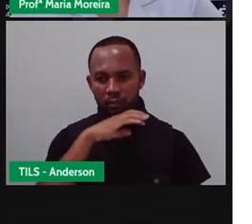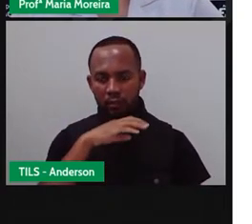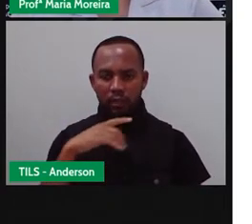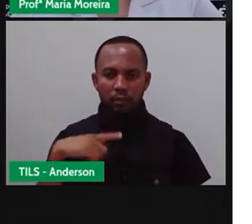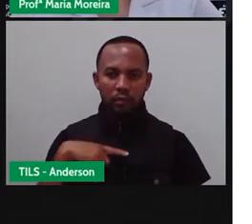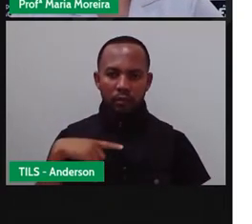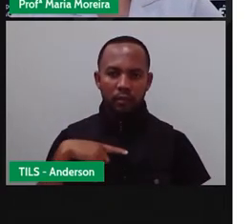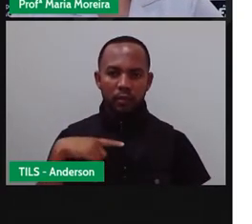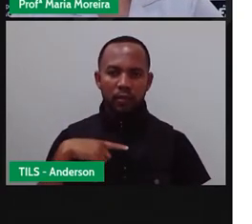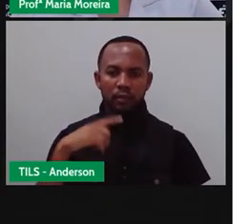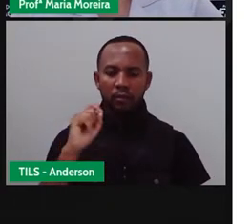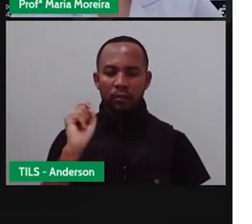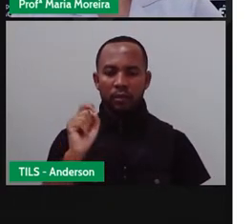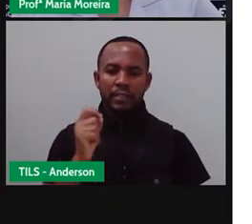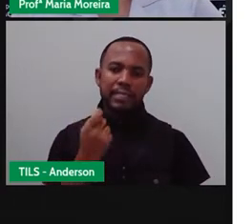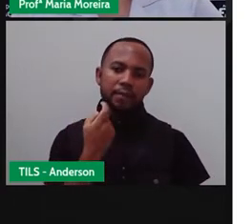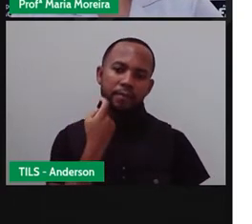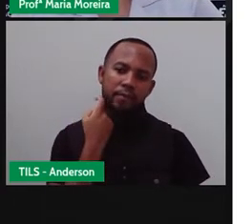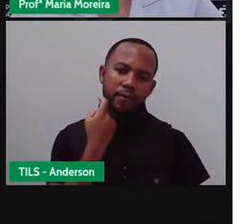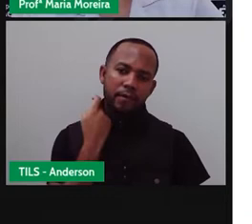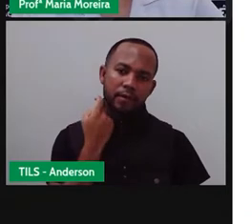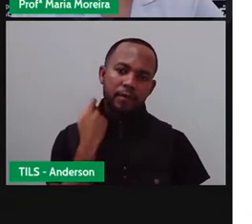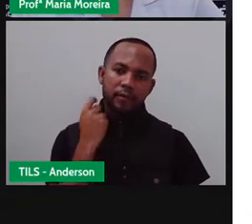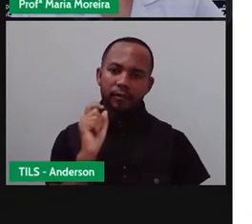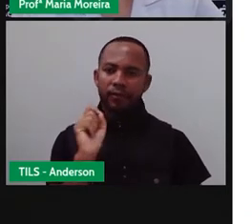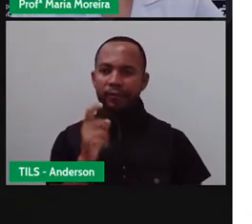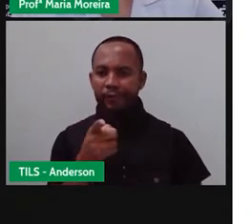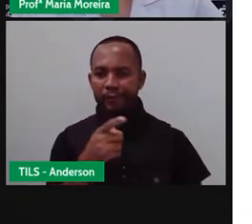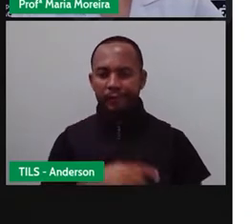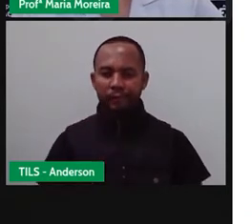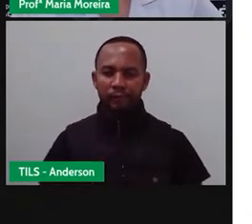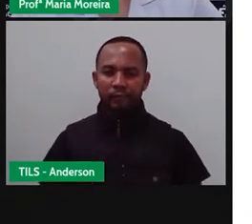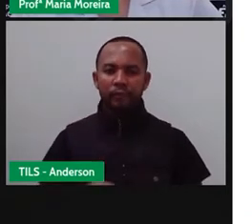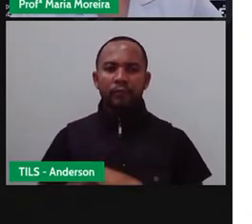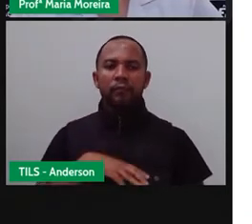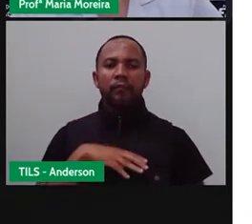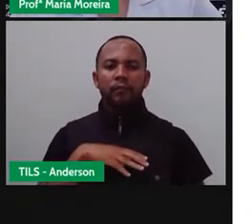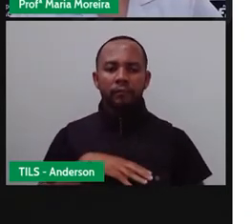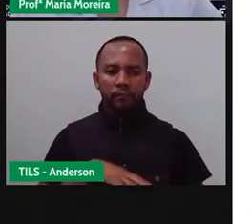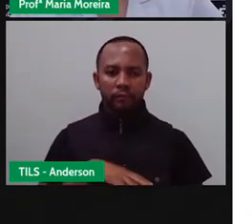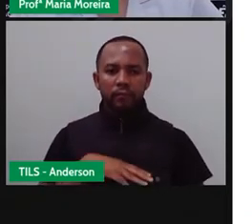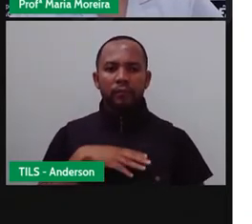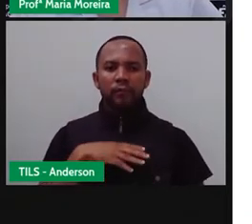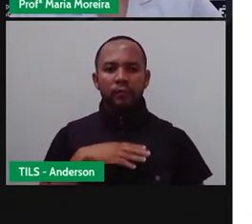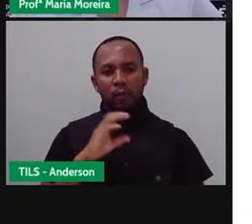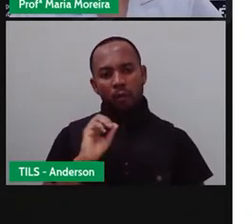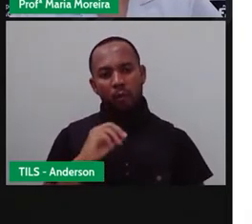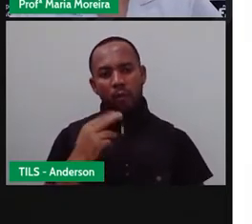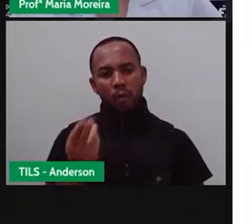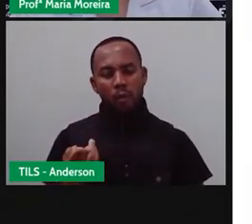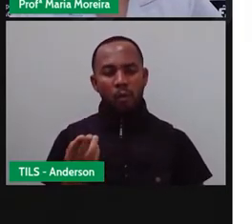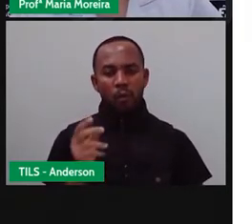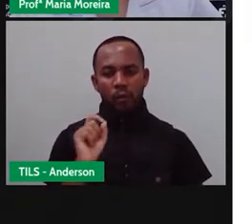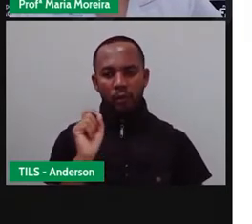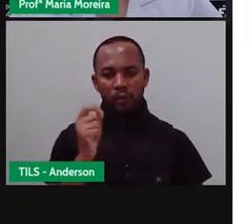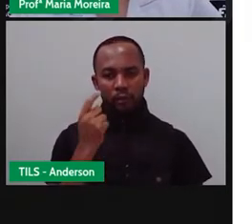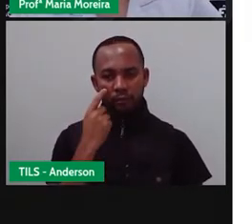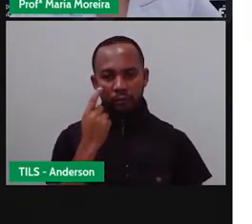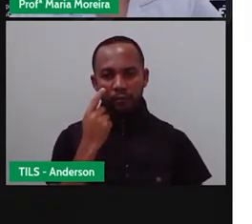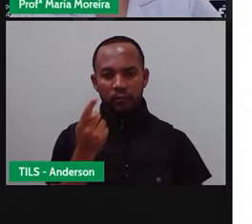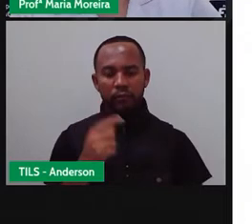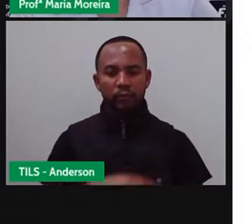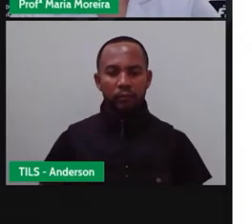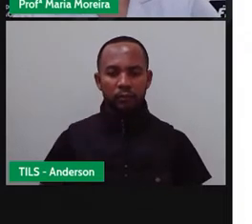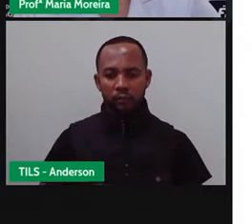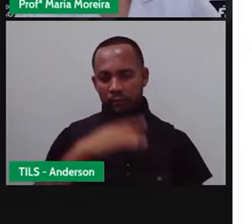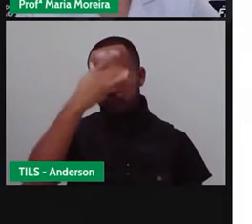a questão aí dos peixes, como a gente está vendo aqui, né? Através da respiração branquial ou humões. Olha que é a questão dos